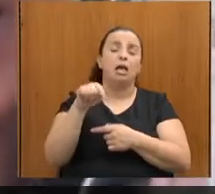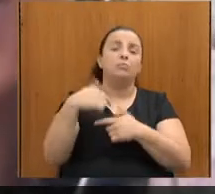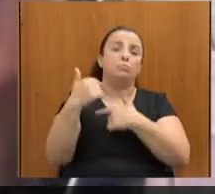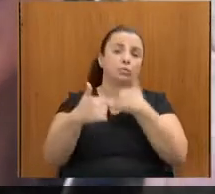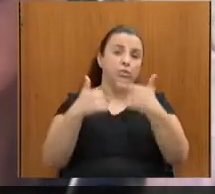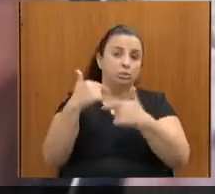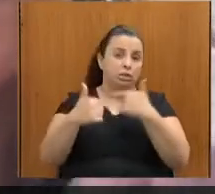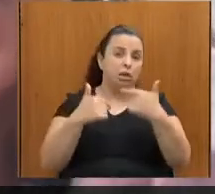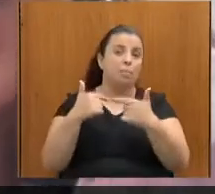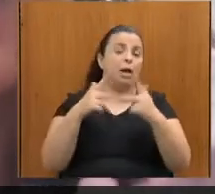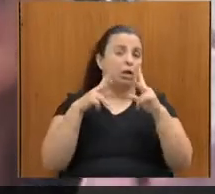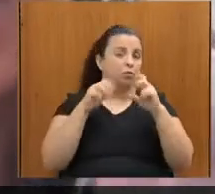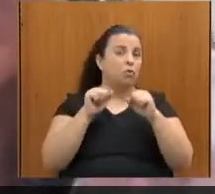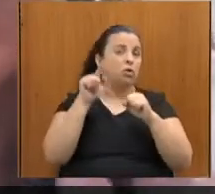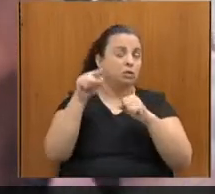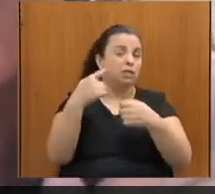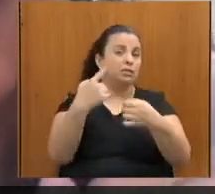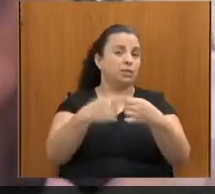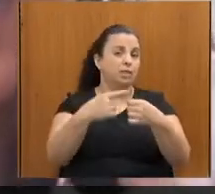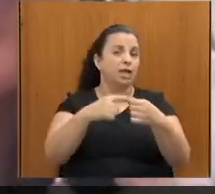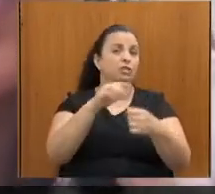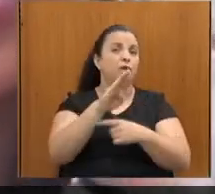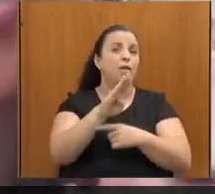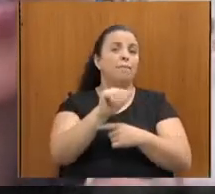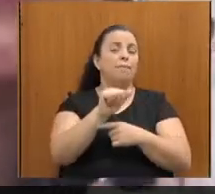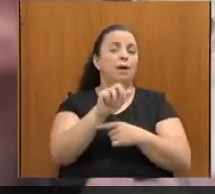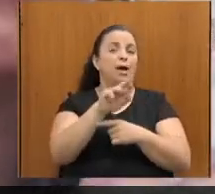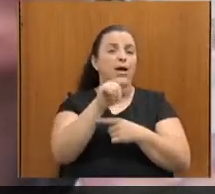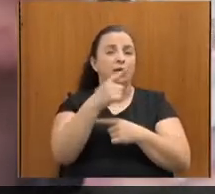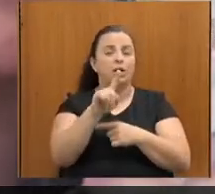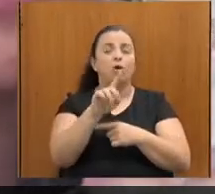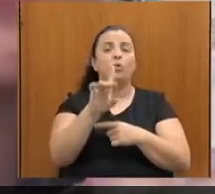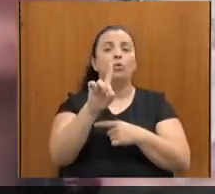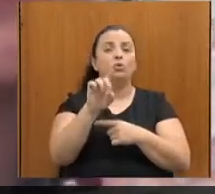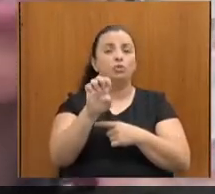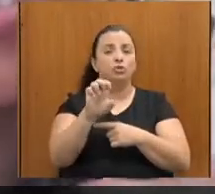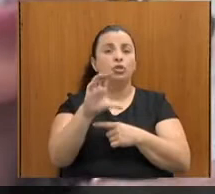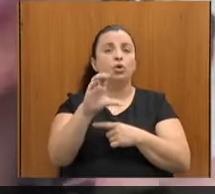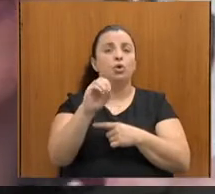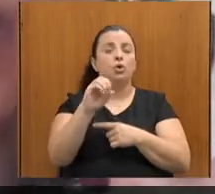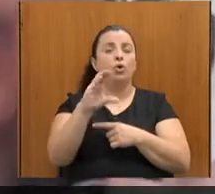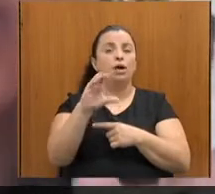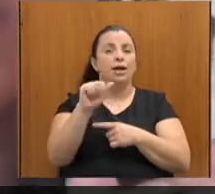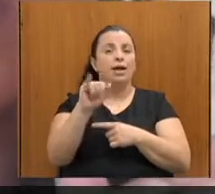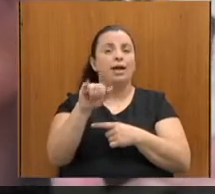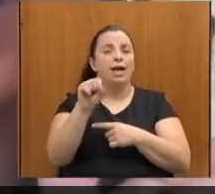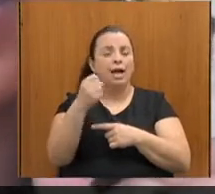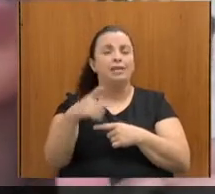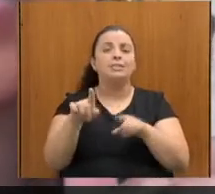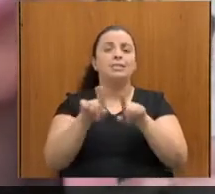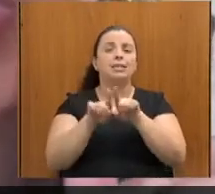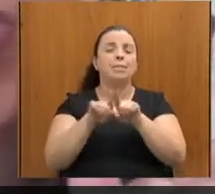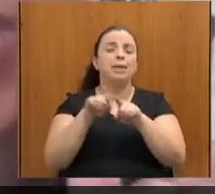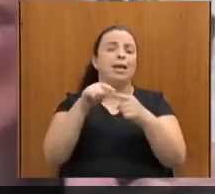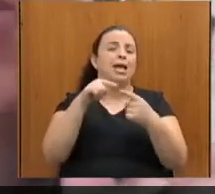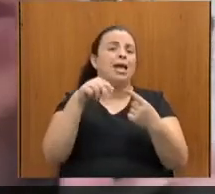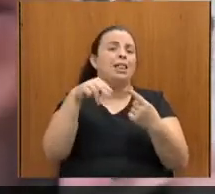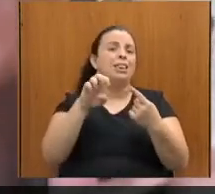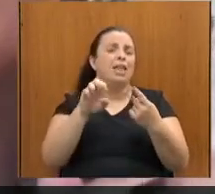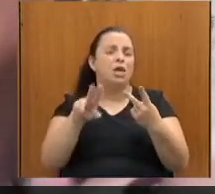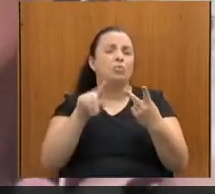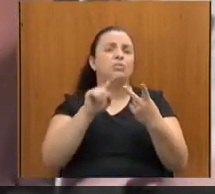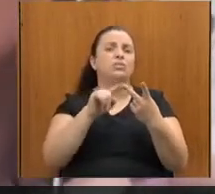locais, também, a Neuza, a Helen e a Janaína, que estão trabalhando em Nova Era como uma instituição